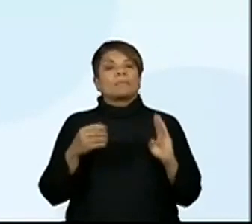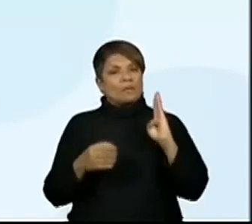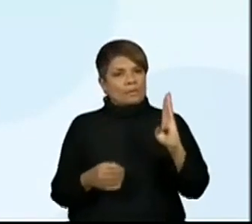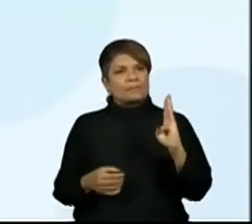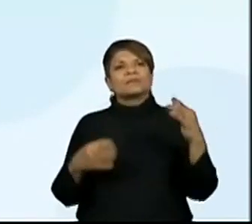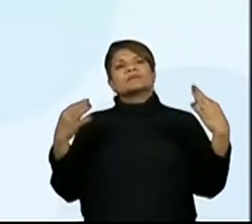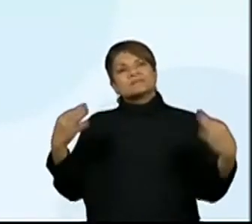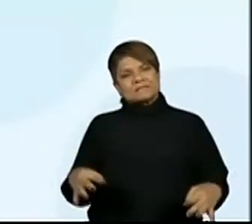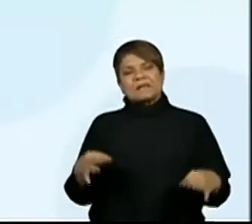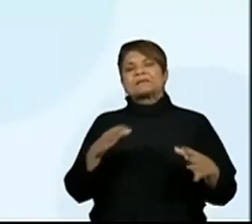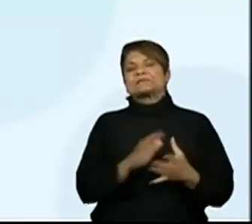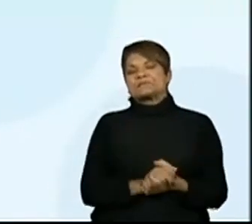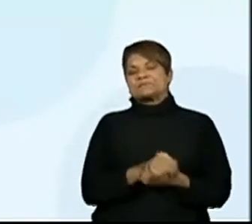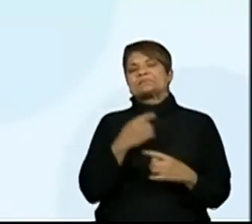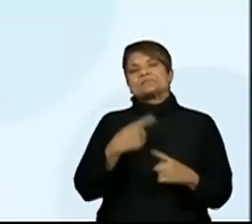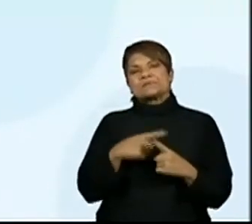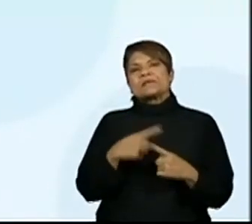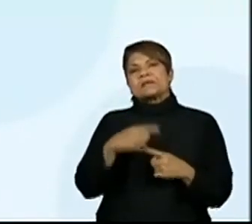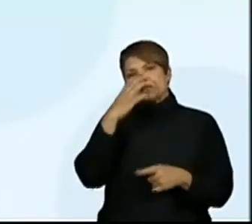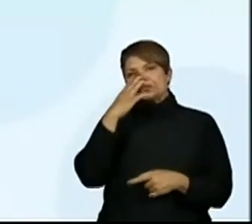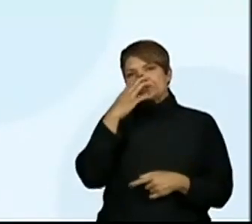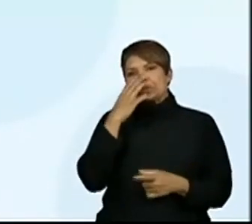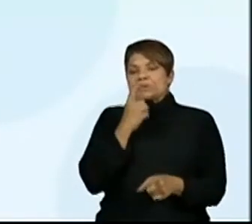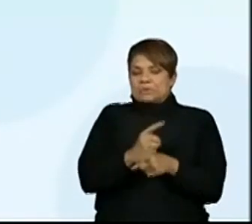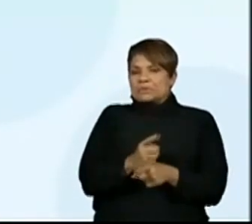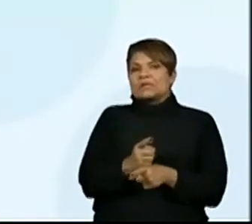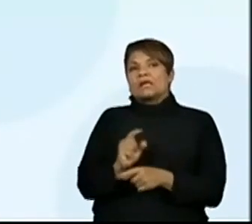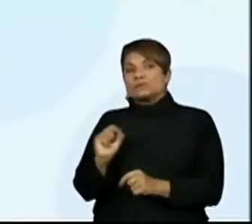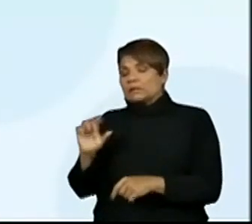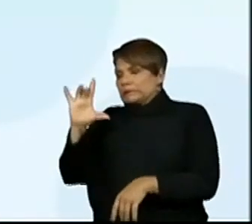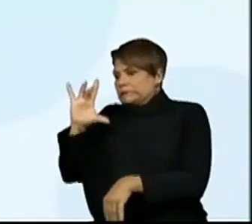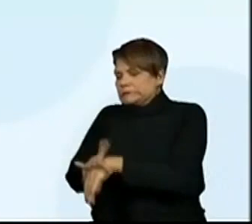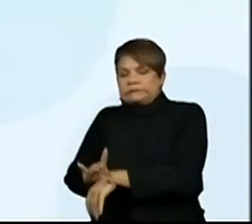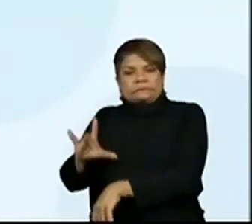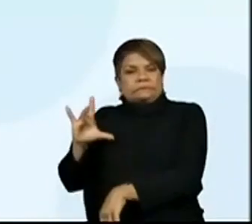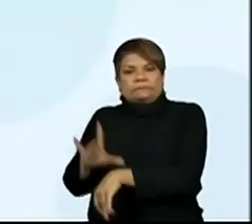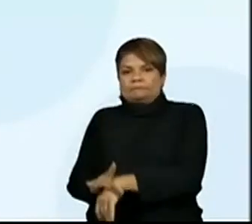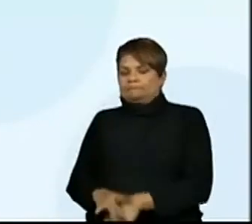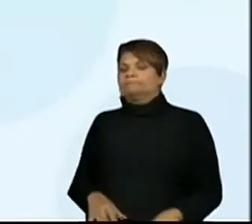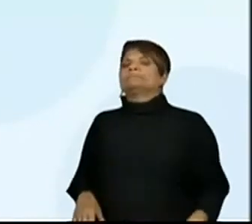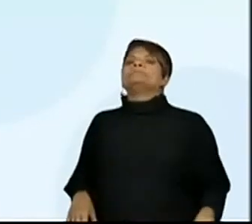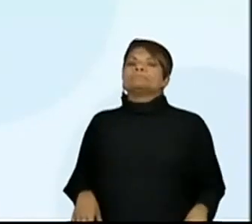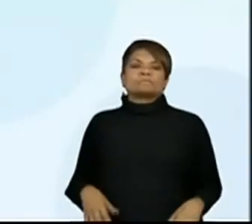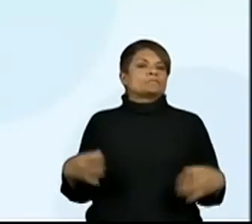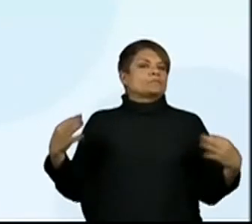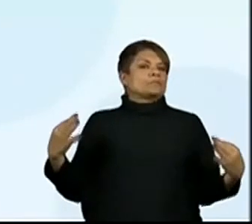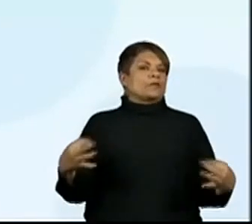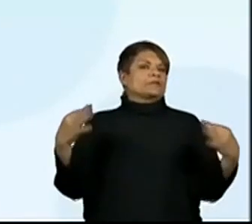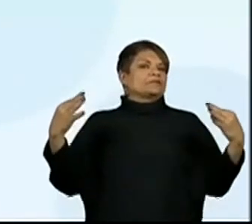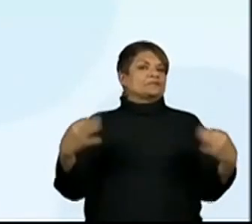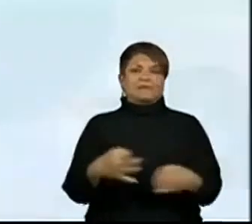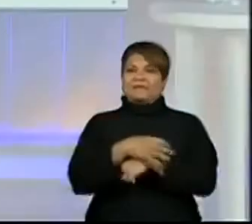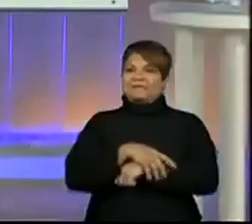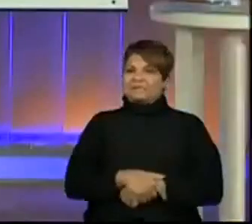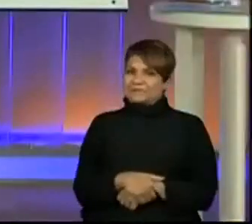está correta porque diz que os cães foram encontrados muito doentes. Perfeito.